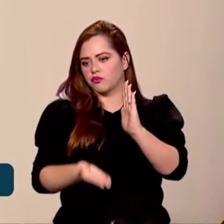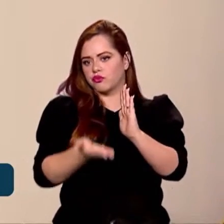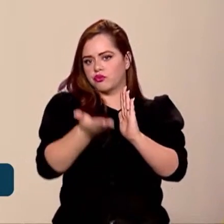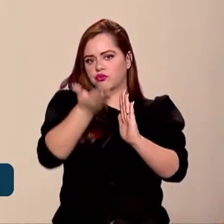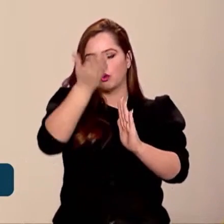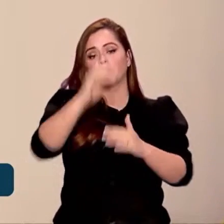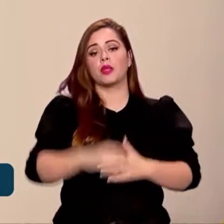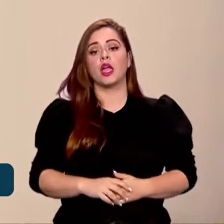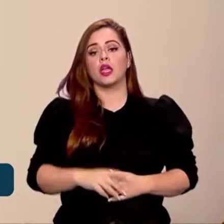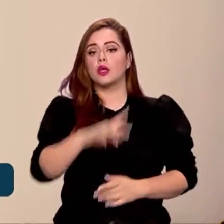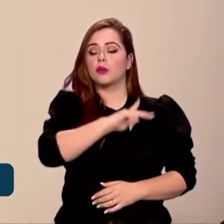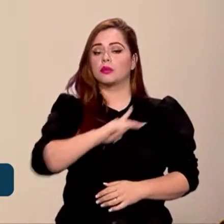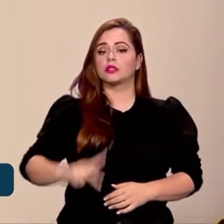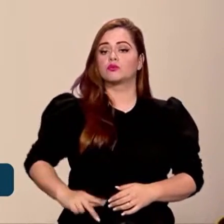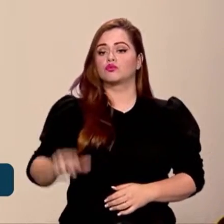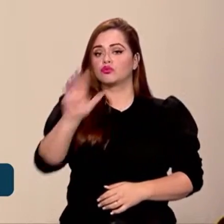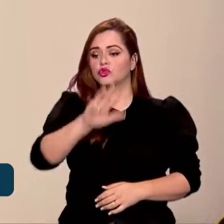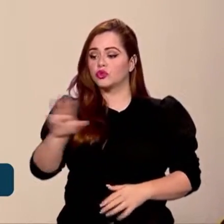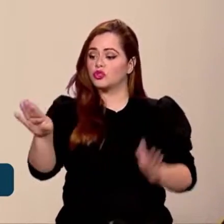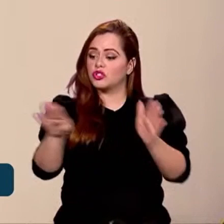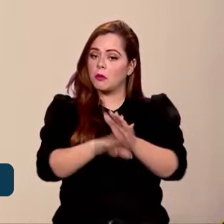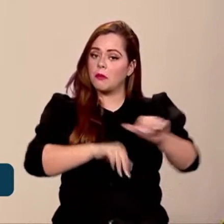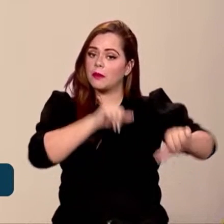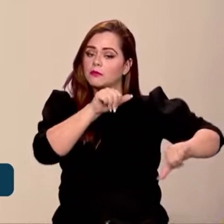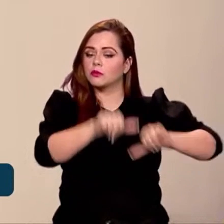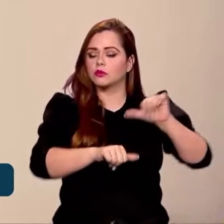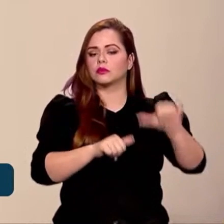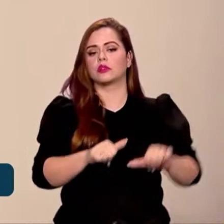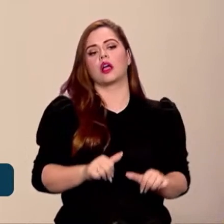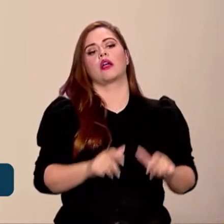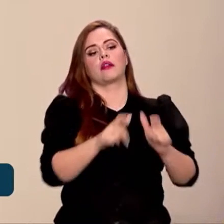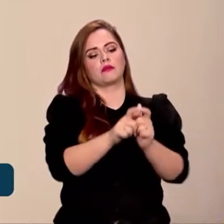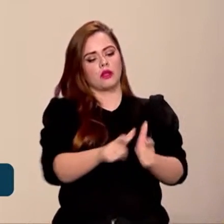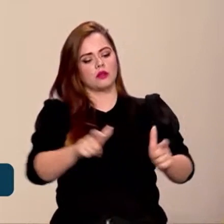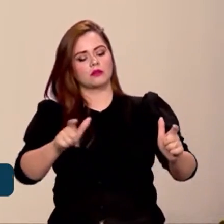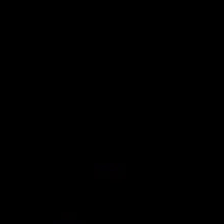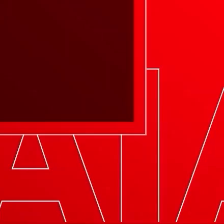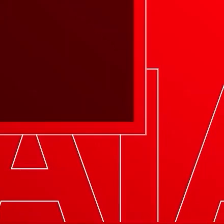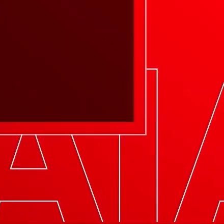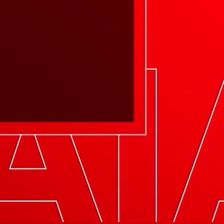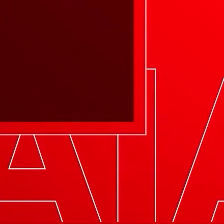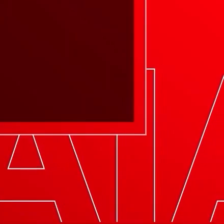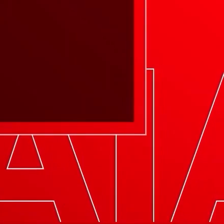presidente Lula veio para mudar essa história e para dar espaço e para a gente valorizar.